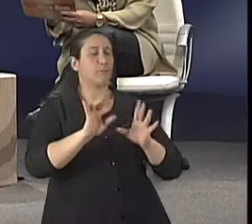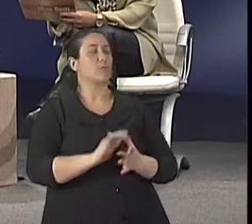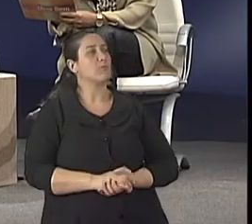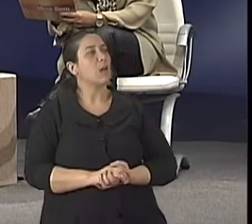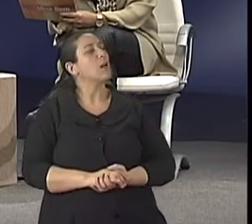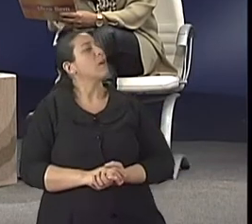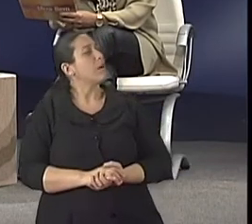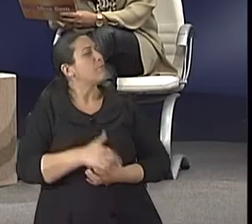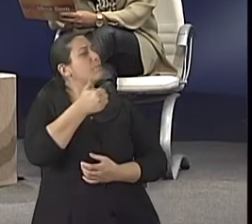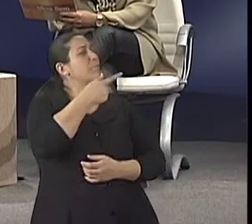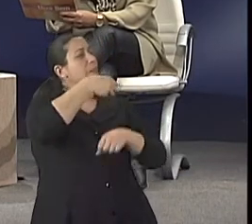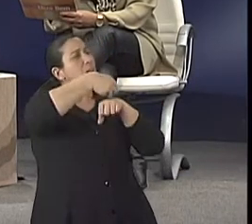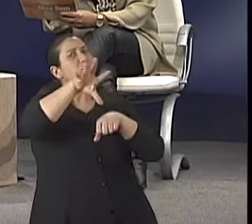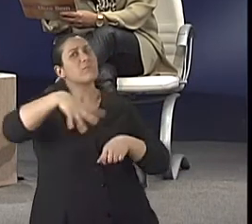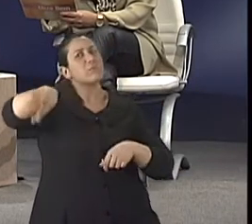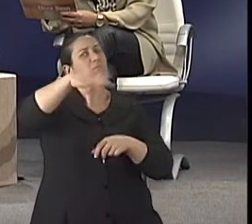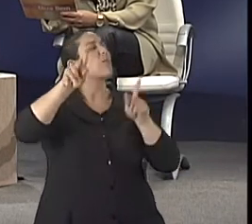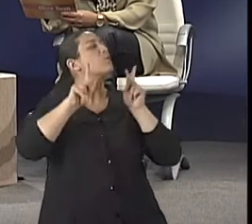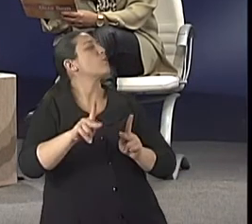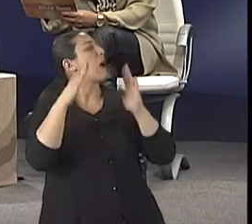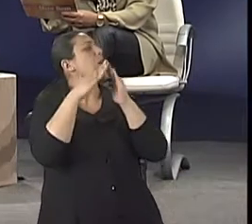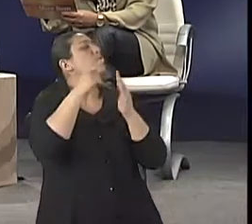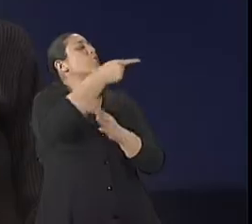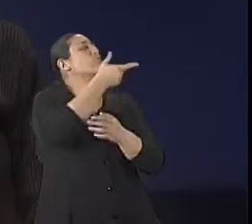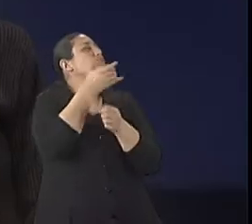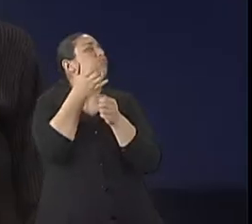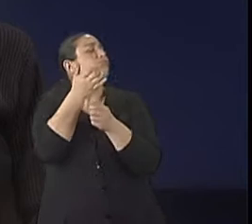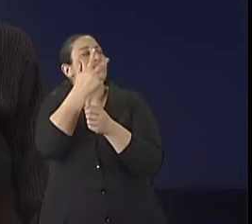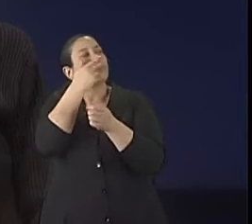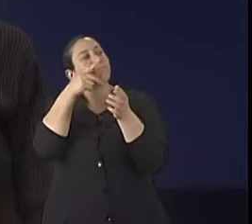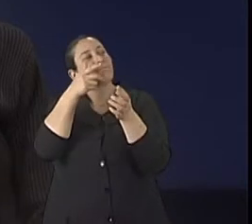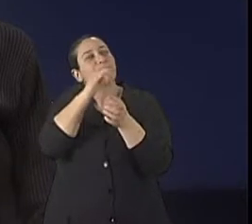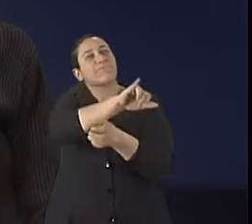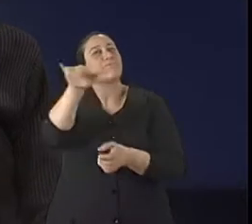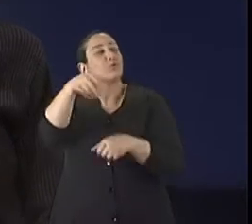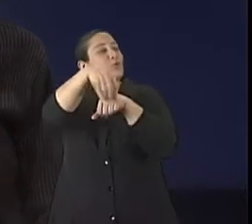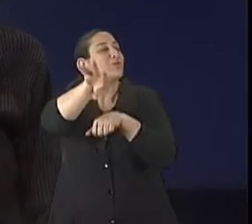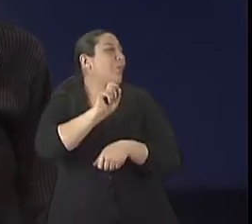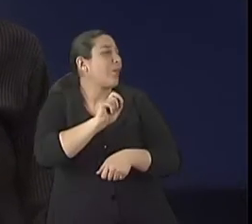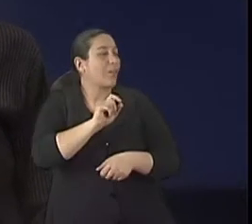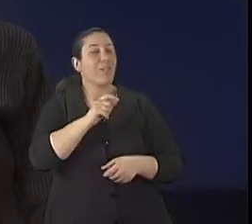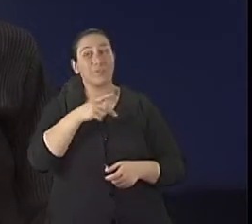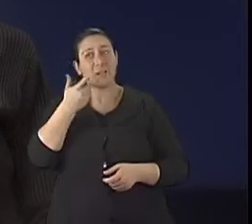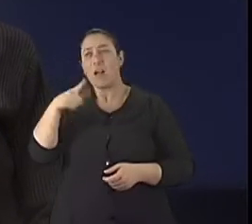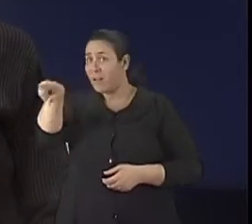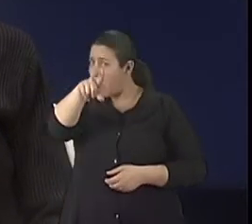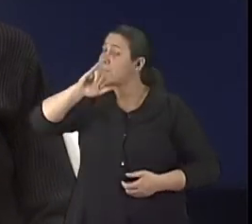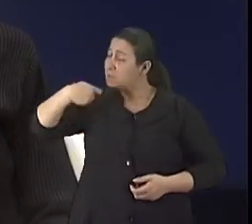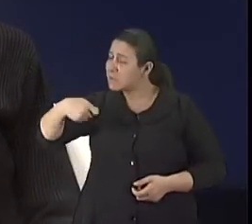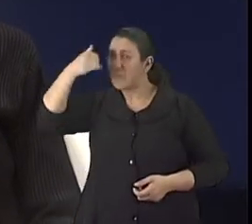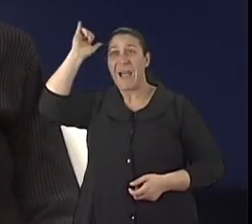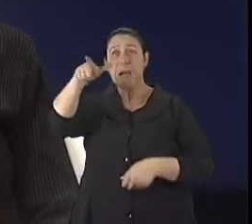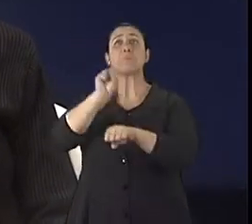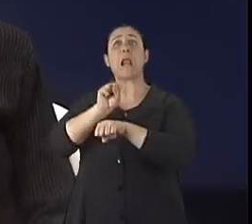um último recadinho para o pessoal que está em casa. O que tu diria para eles? Faça uma prevenção e não precisa esperar para ser idoso para fazer